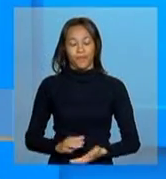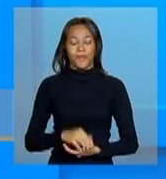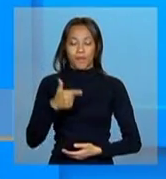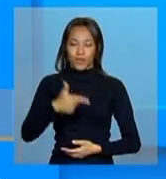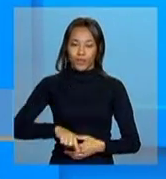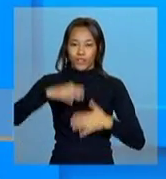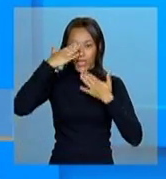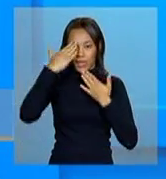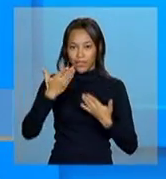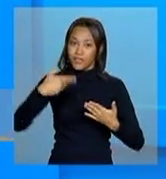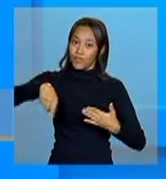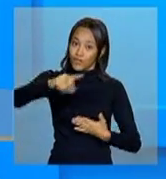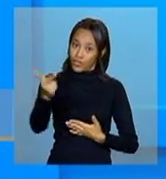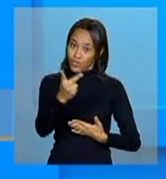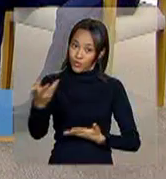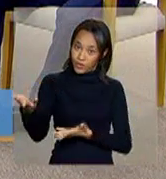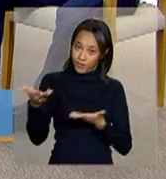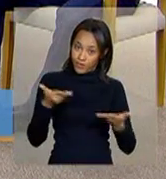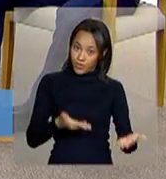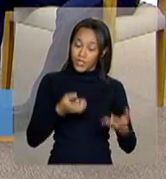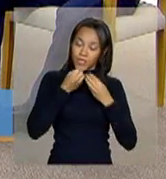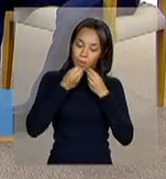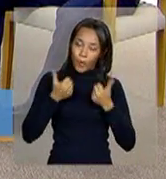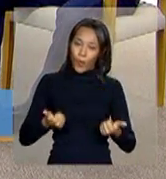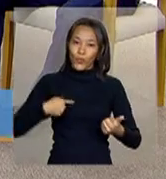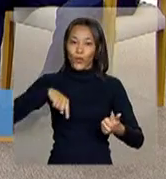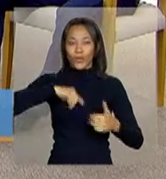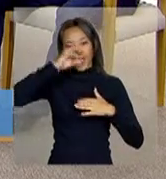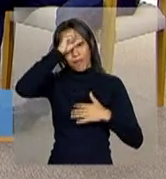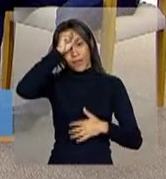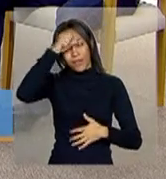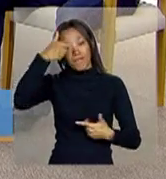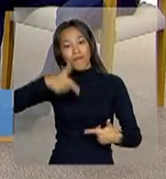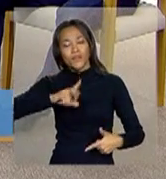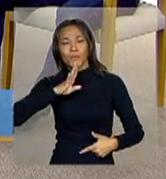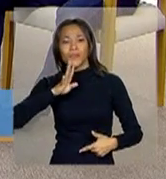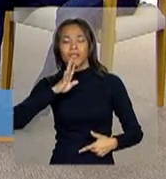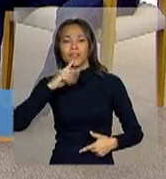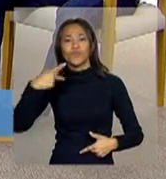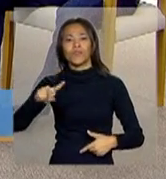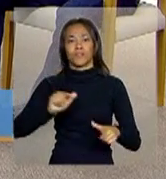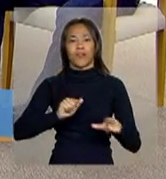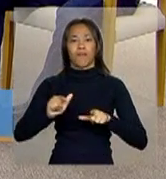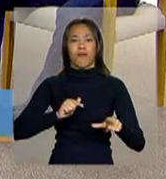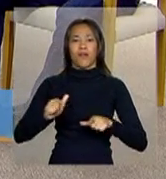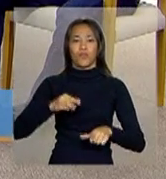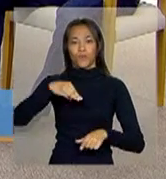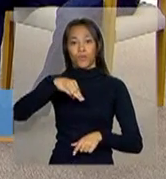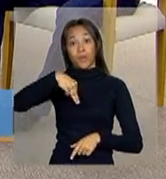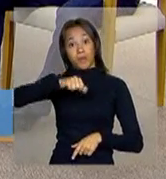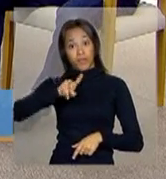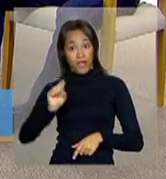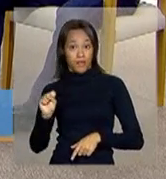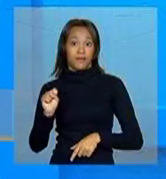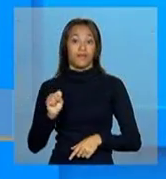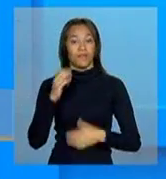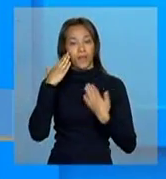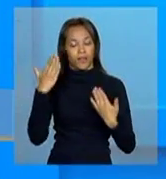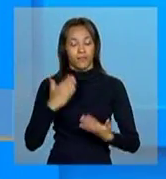agradecer a presença de vocês. É sempre muito bom a gente aprender um pouquinho mais, conhecer todo esse trabalho do Ministério. Muito obrigada. Obrigada.